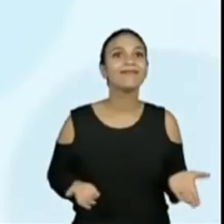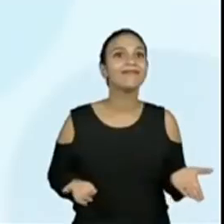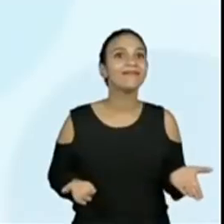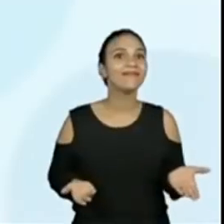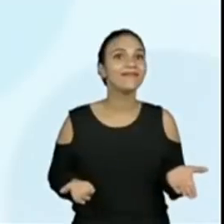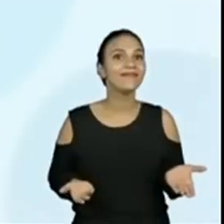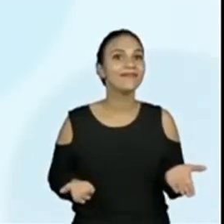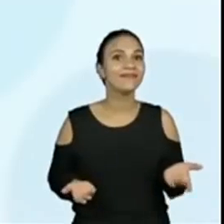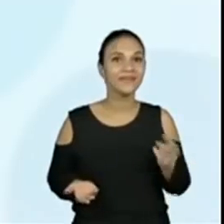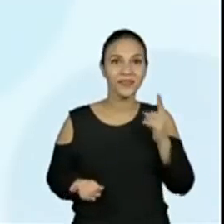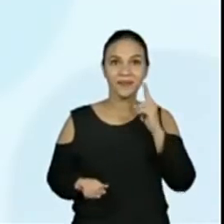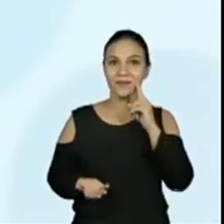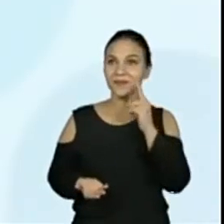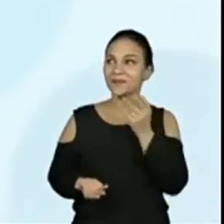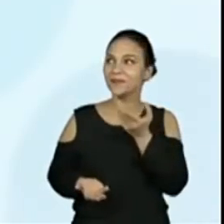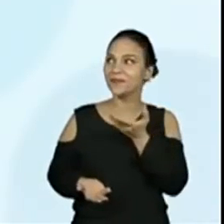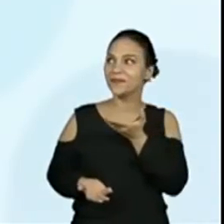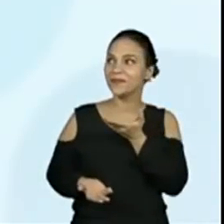aí?